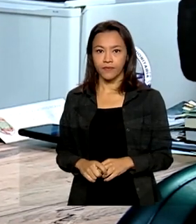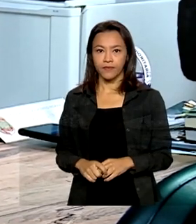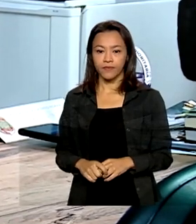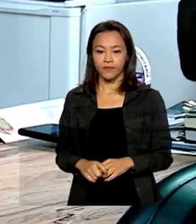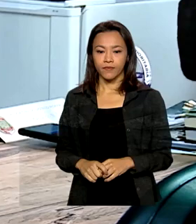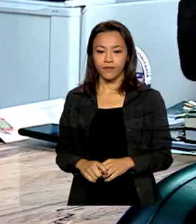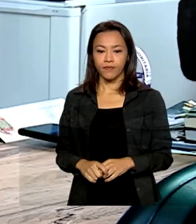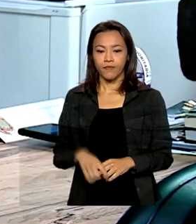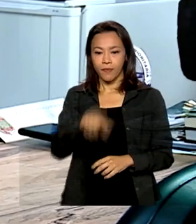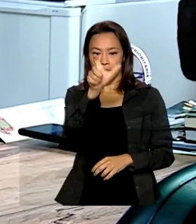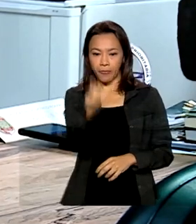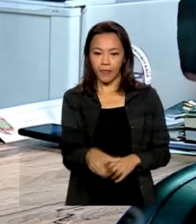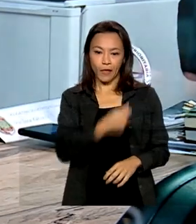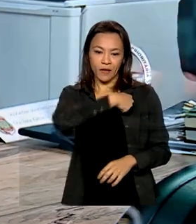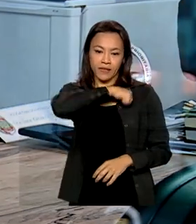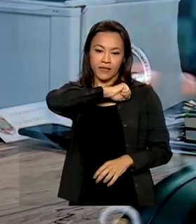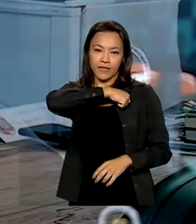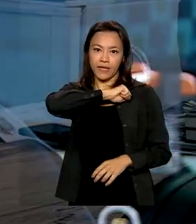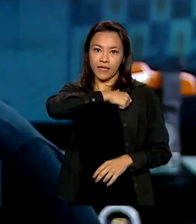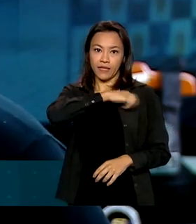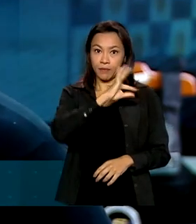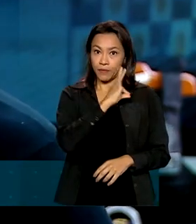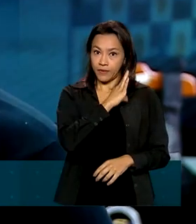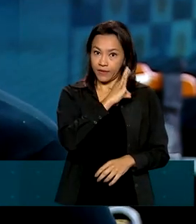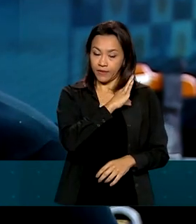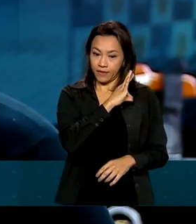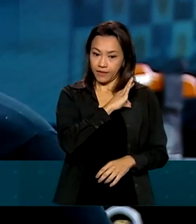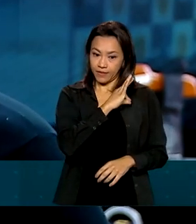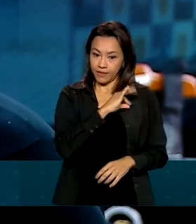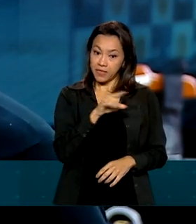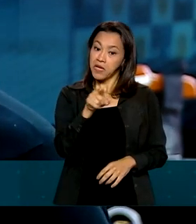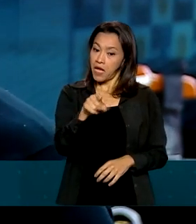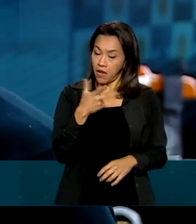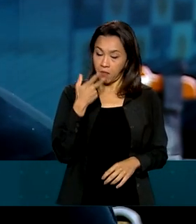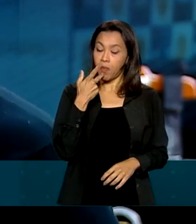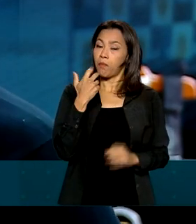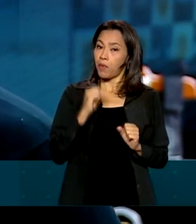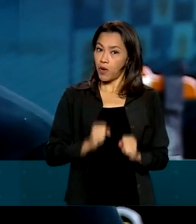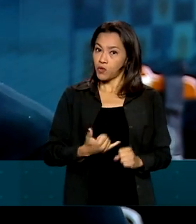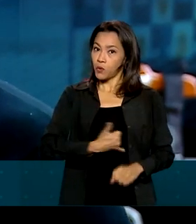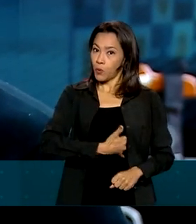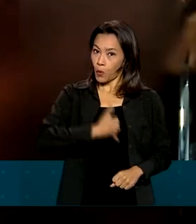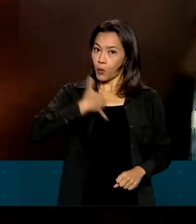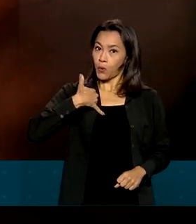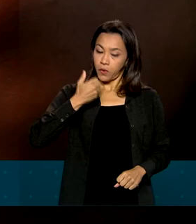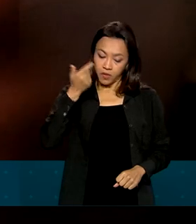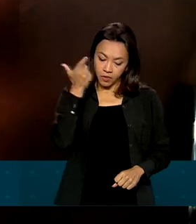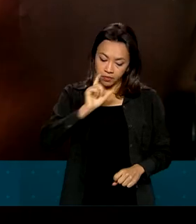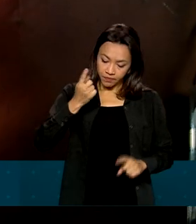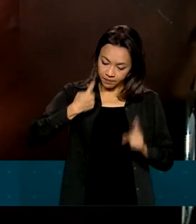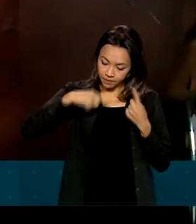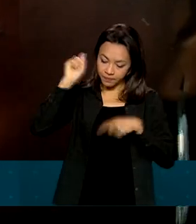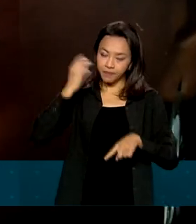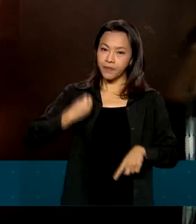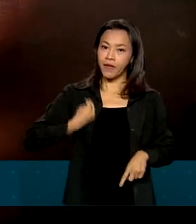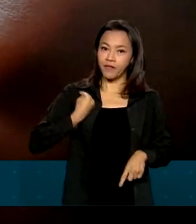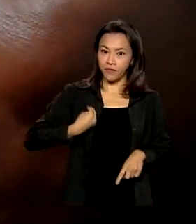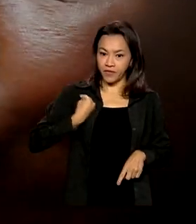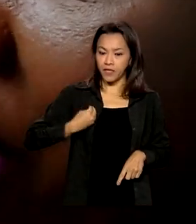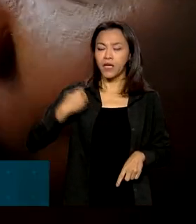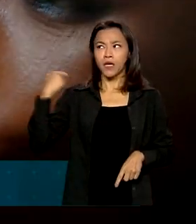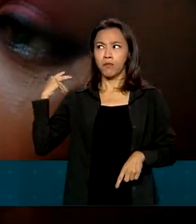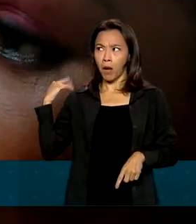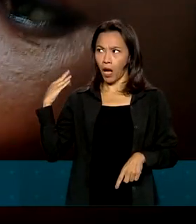A delegada da Polícia Civil, Jane Klebbia, pode dizer com orgulho que venceu na vida, apesar de todas as